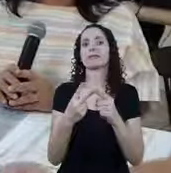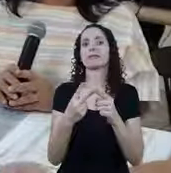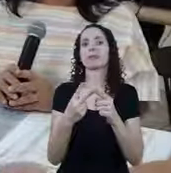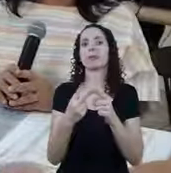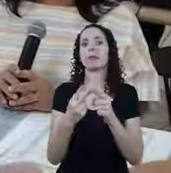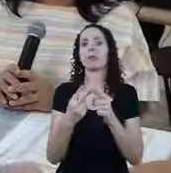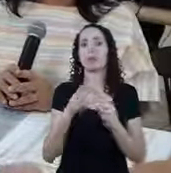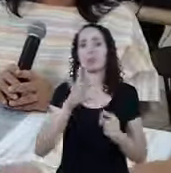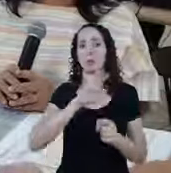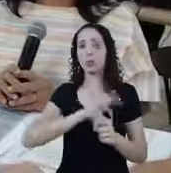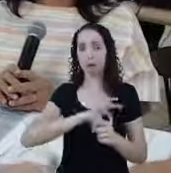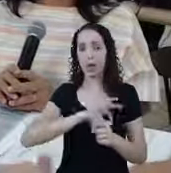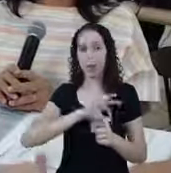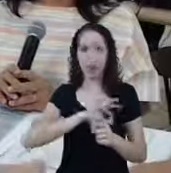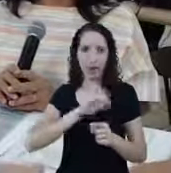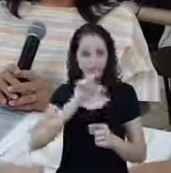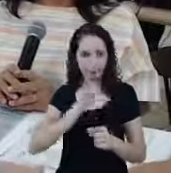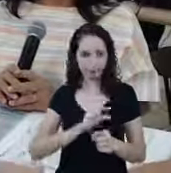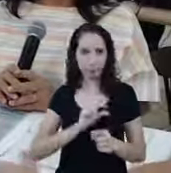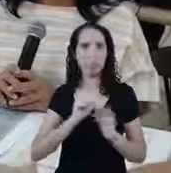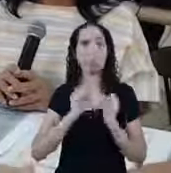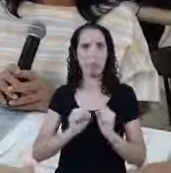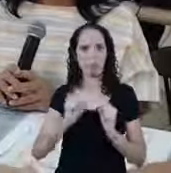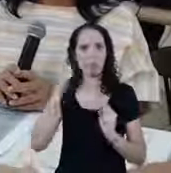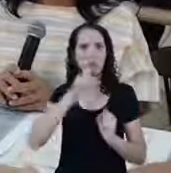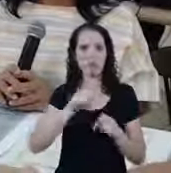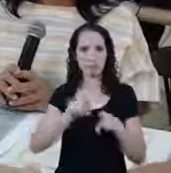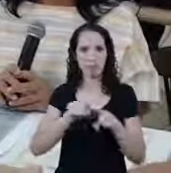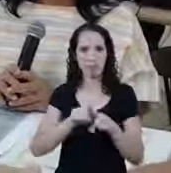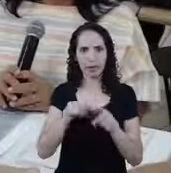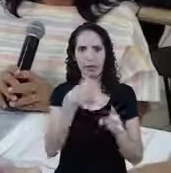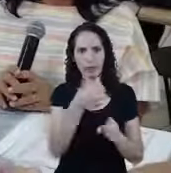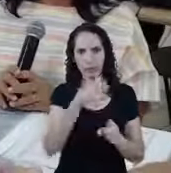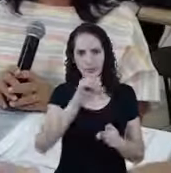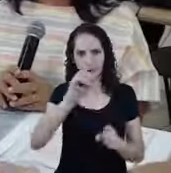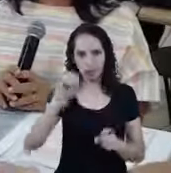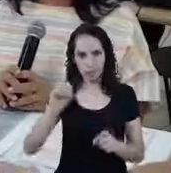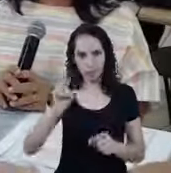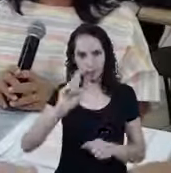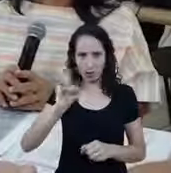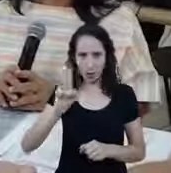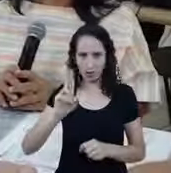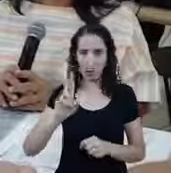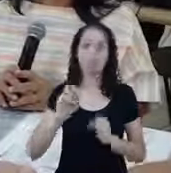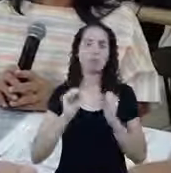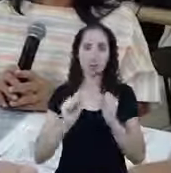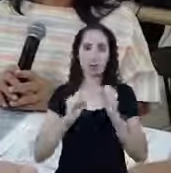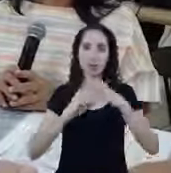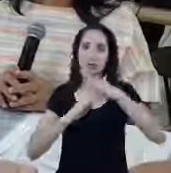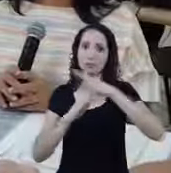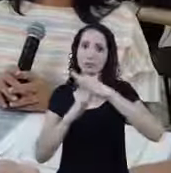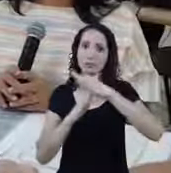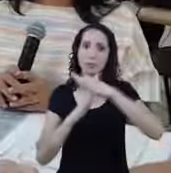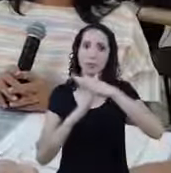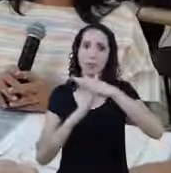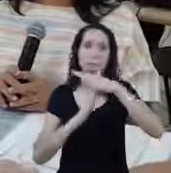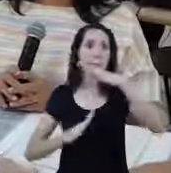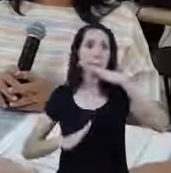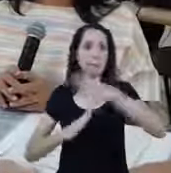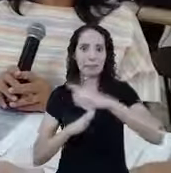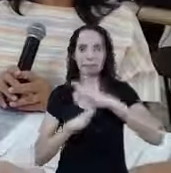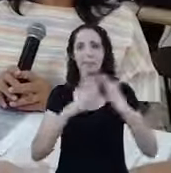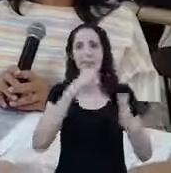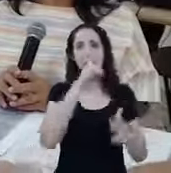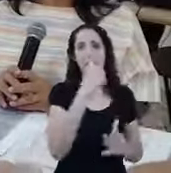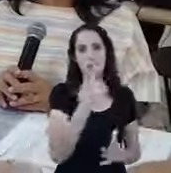Podem até duas pessoas Do mesmo núcleo familiar Receber 600 reais um 600 reais outro O limite é 1.200 reais Também tem